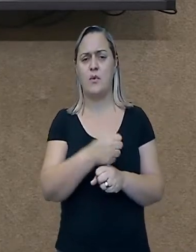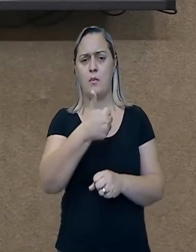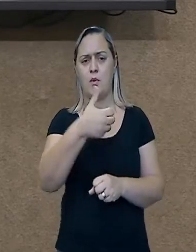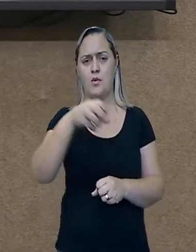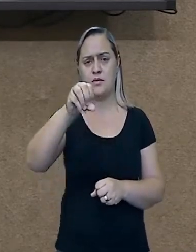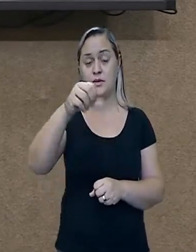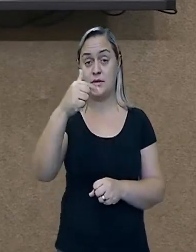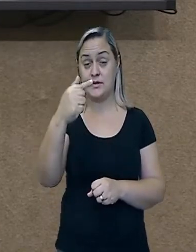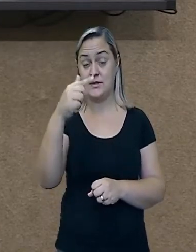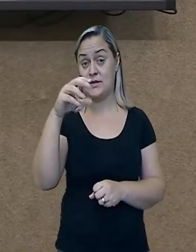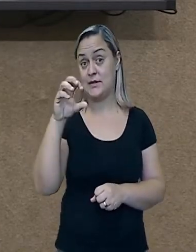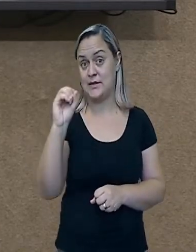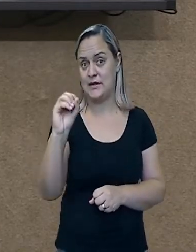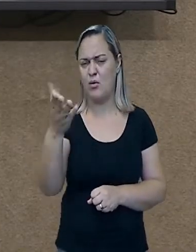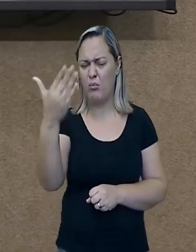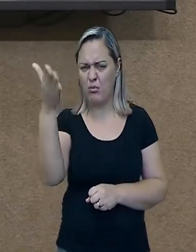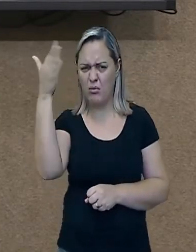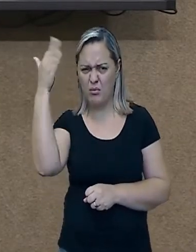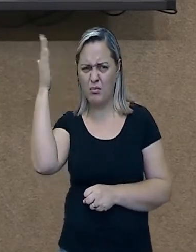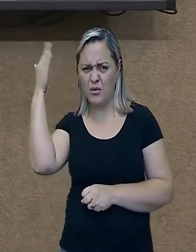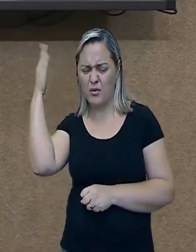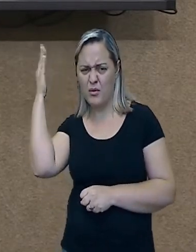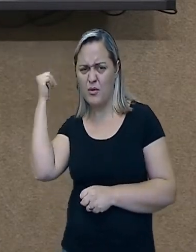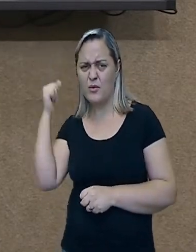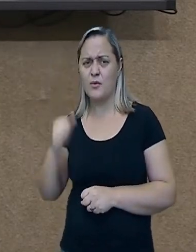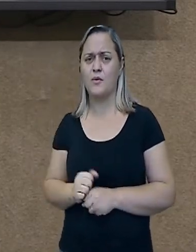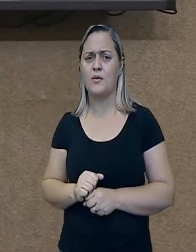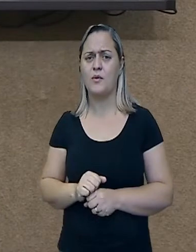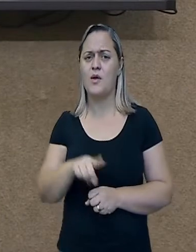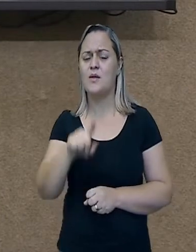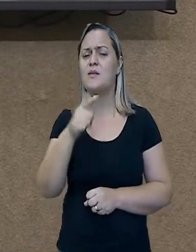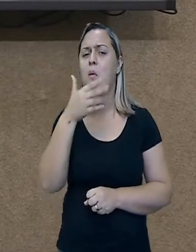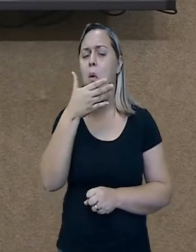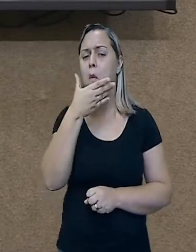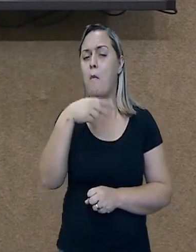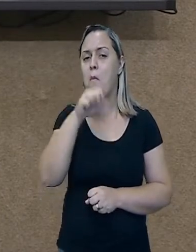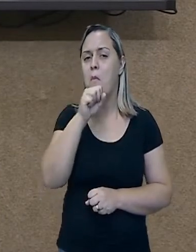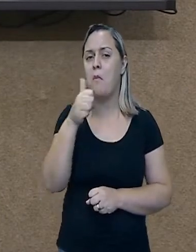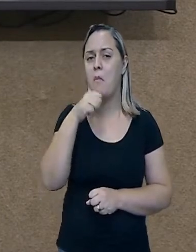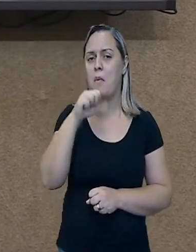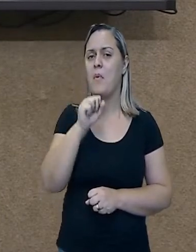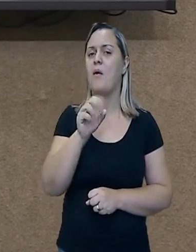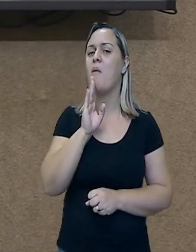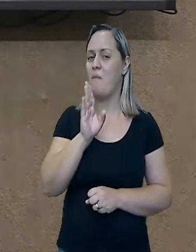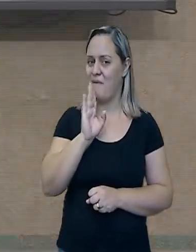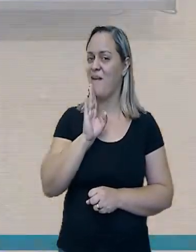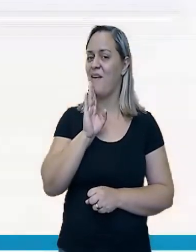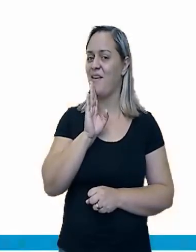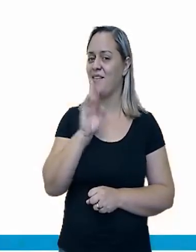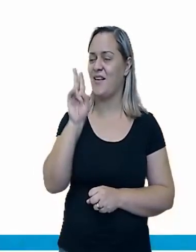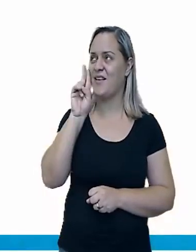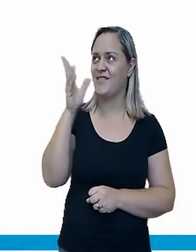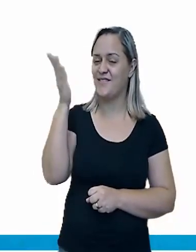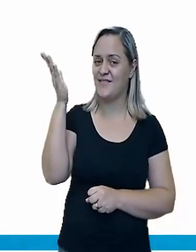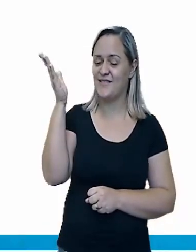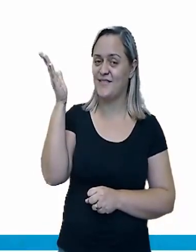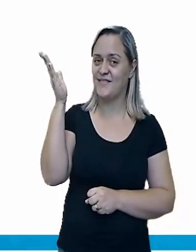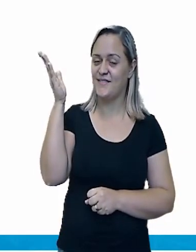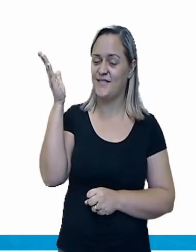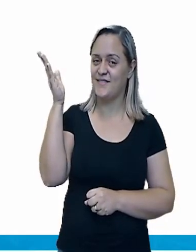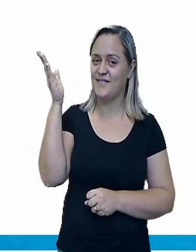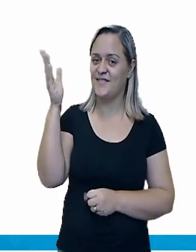todo mundo tirava foto de monóculo. Pode perguntar ele aí. Pergunta a sua mãe. Aí está o monóculo.